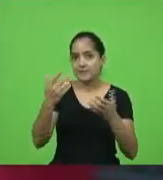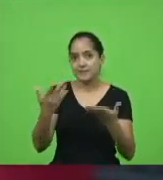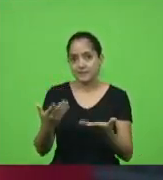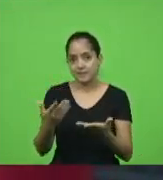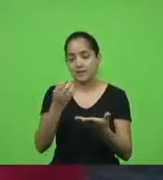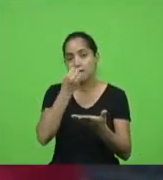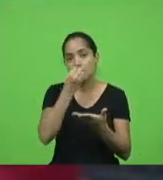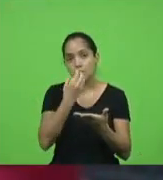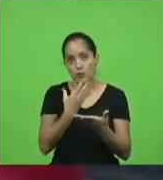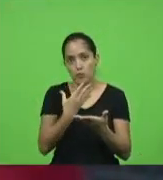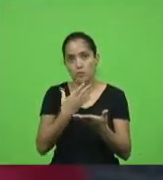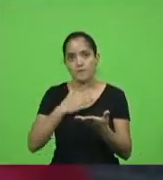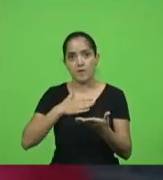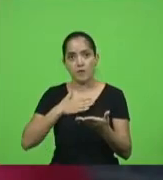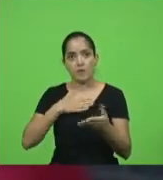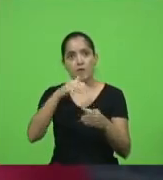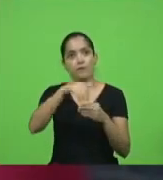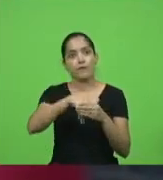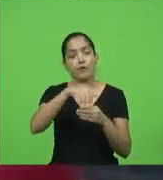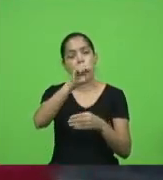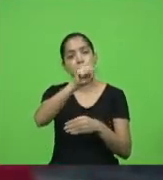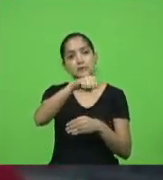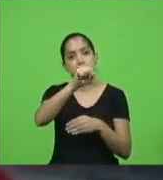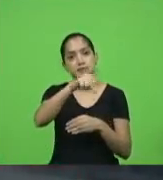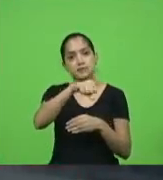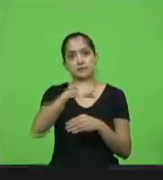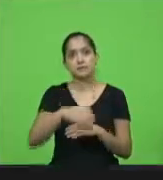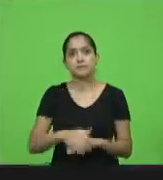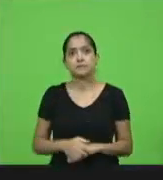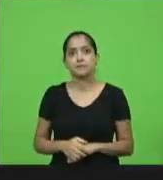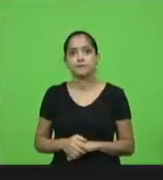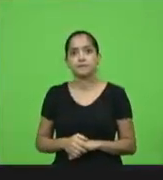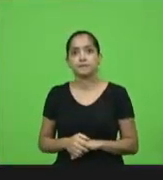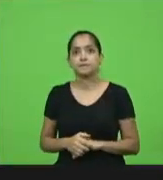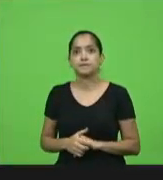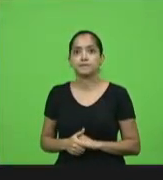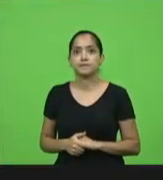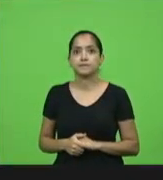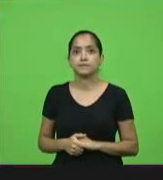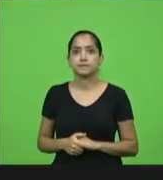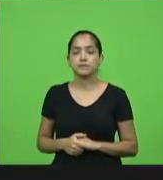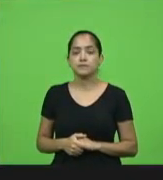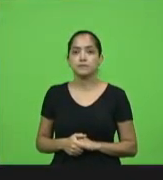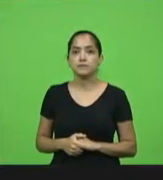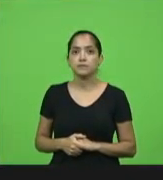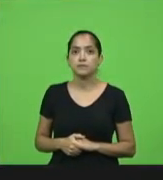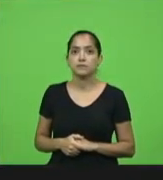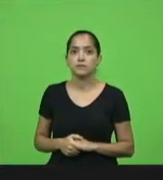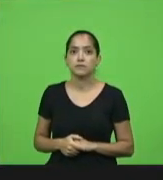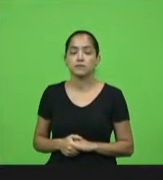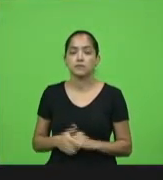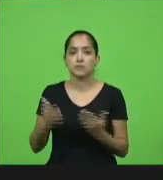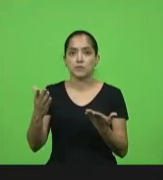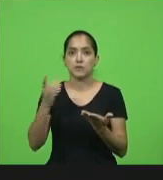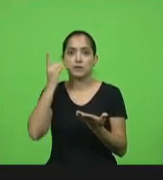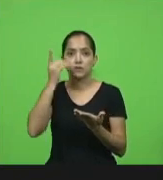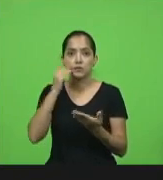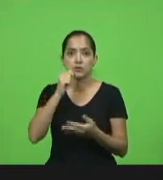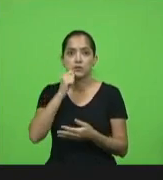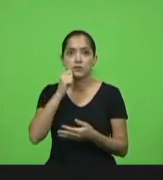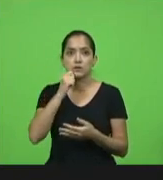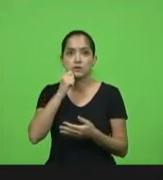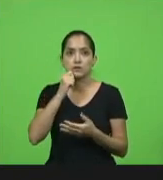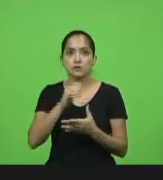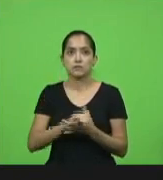saída meu voto é sim muito obrigado ainda para discutir a matéria com a palavra deputada Ana Campagnolo obrigado